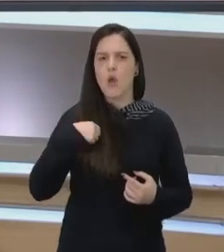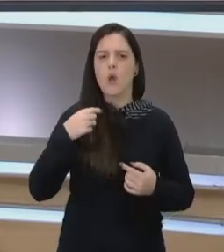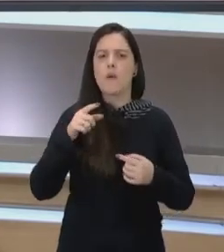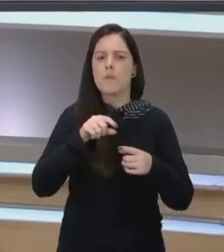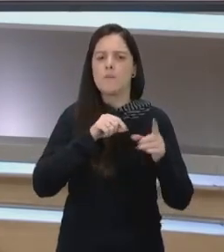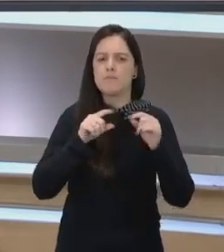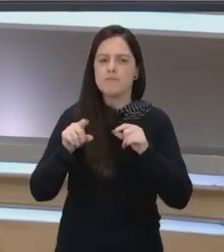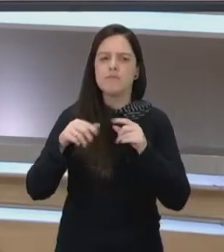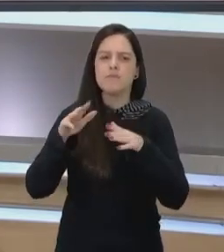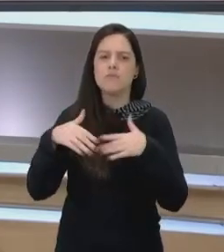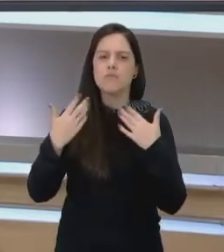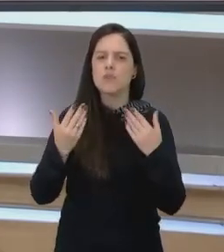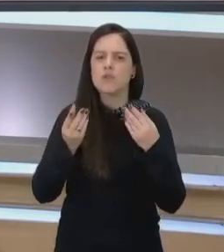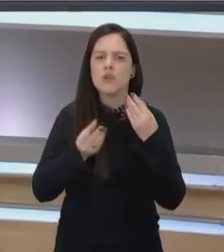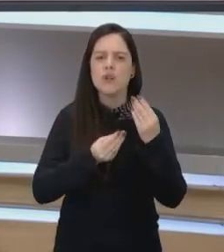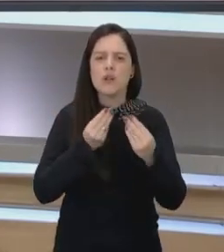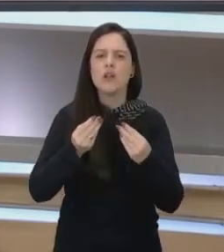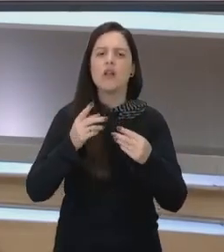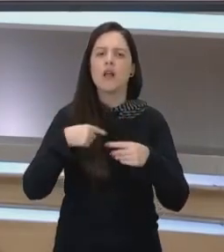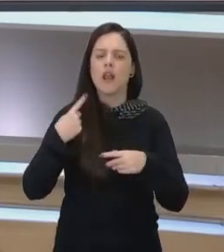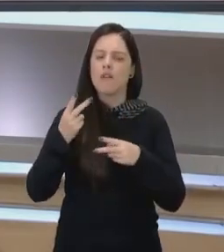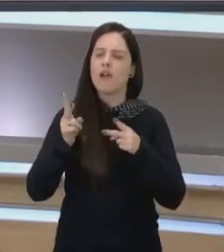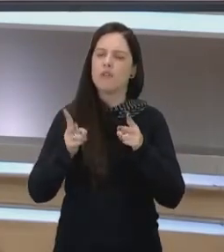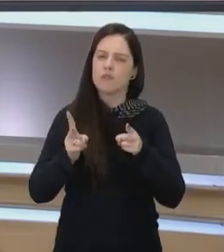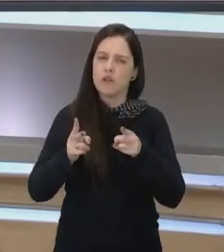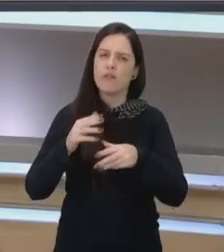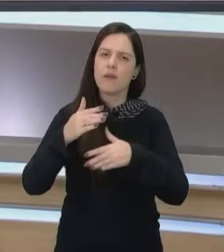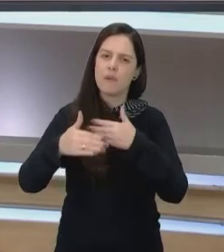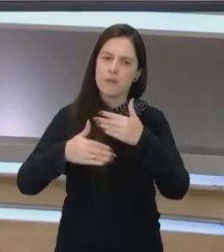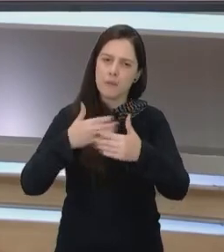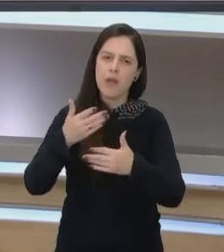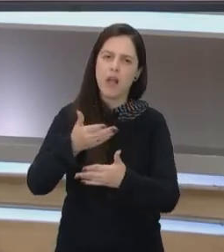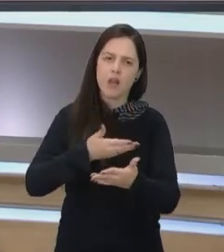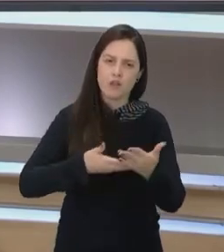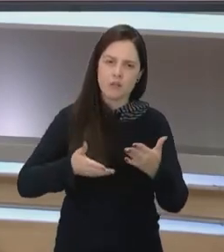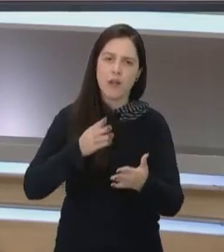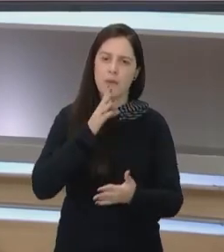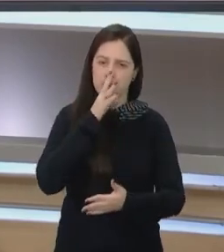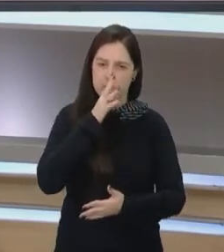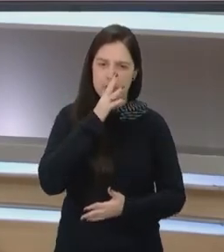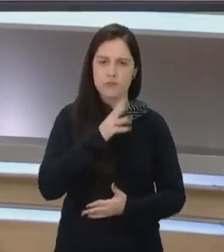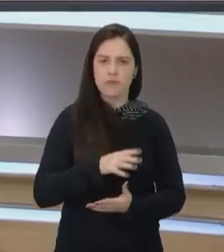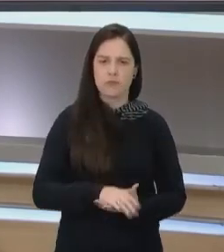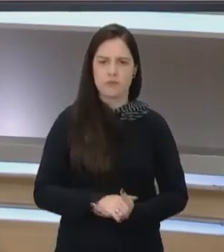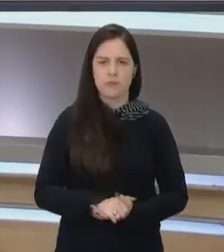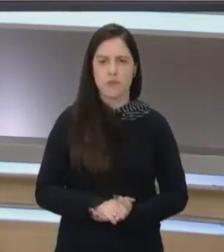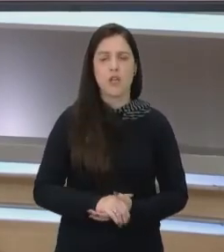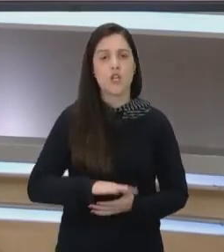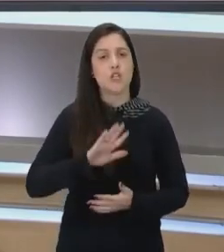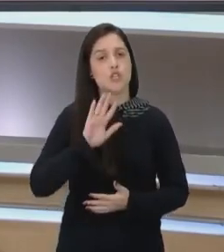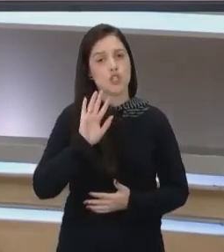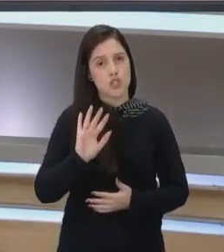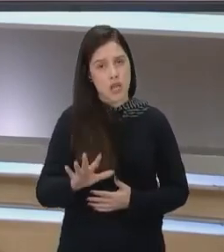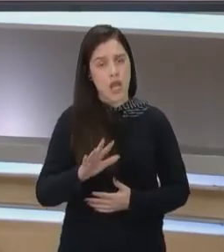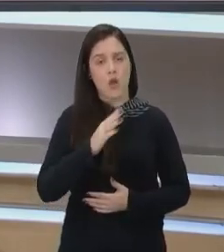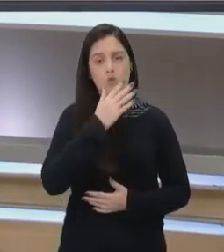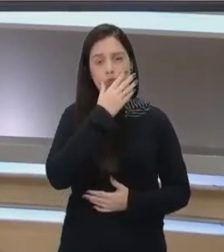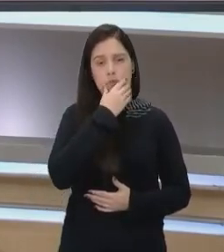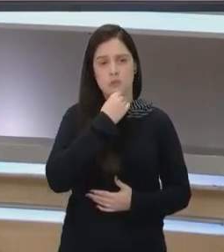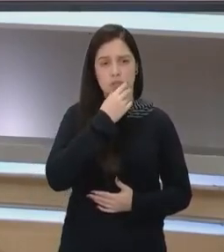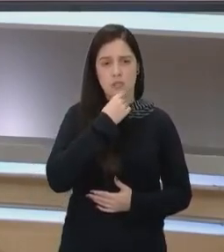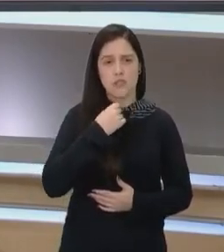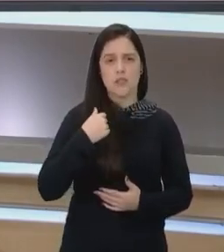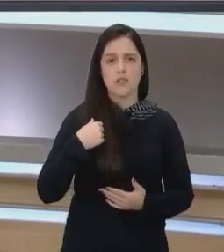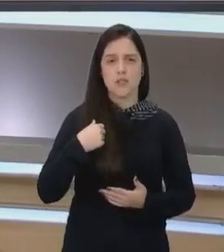violentos e, consequentemente, ela entra nesses relacionamentos sempre abusivos. Já os homens, quando eles